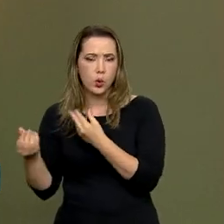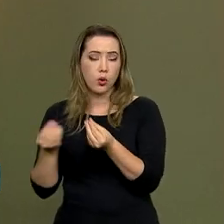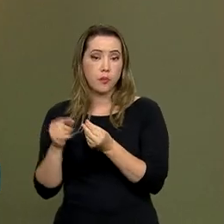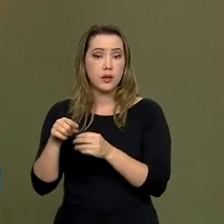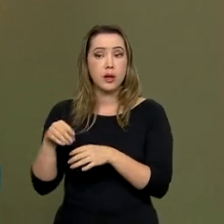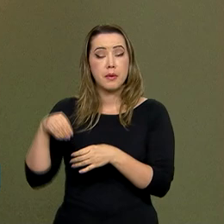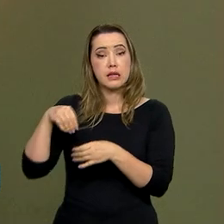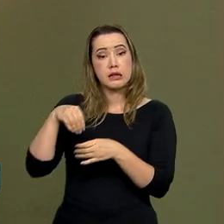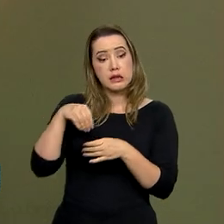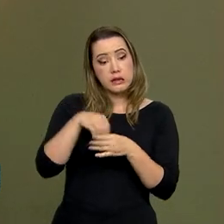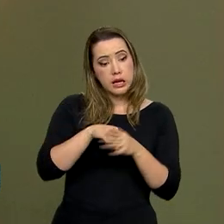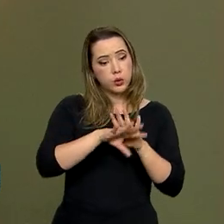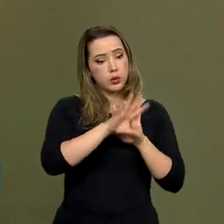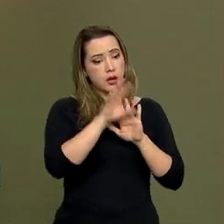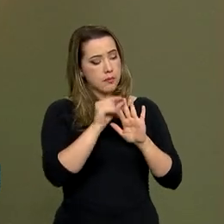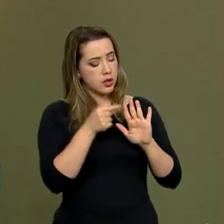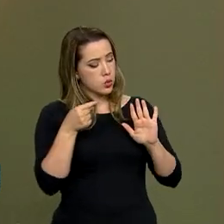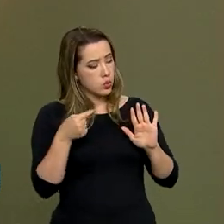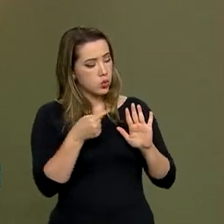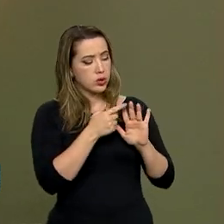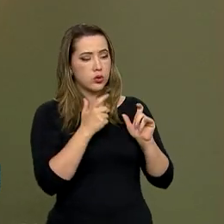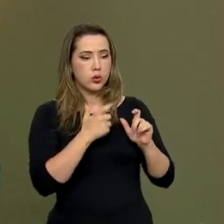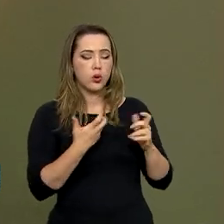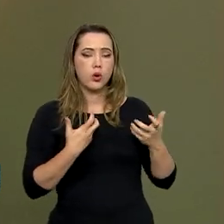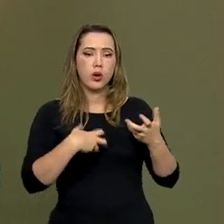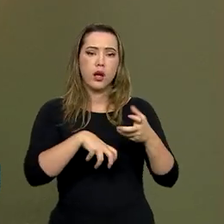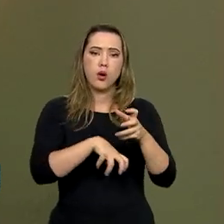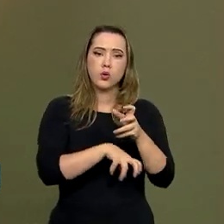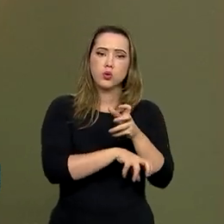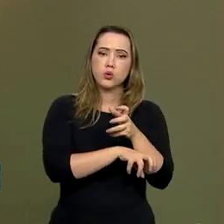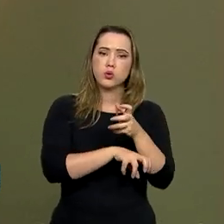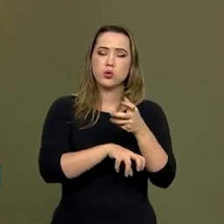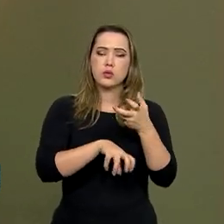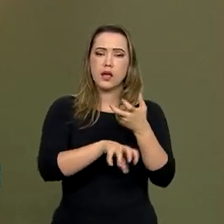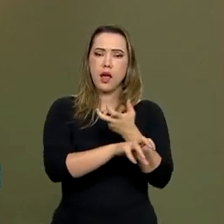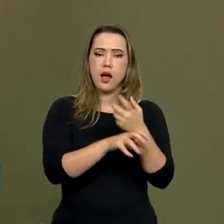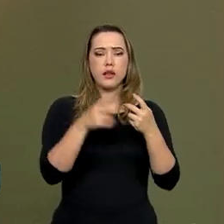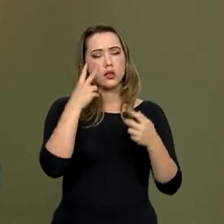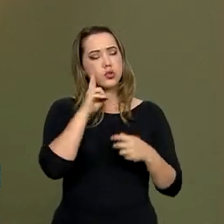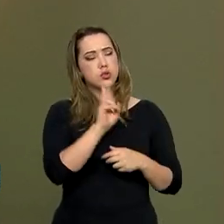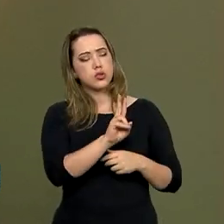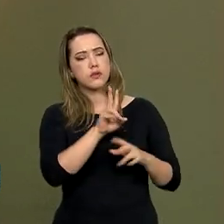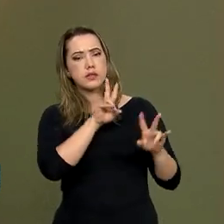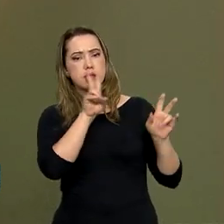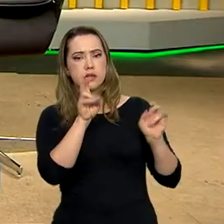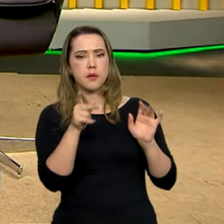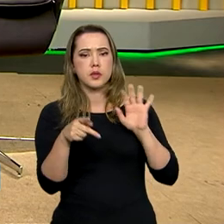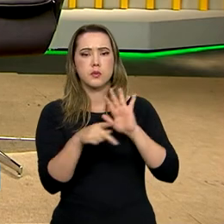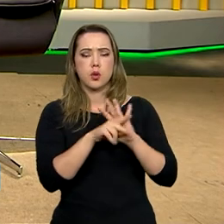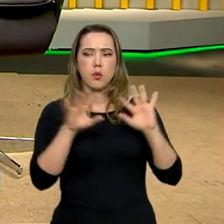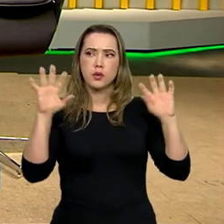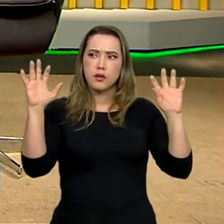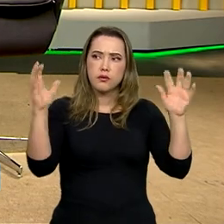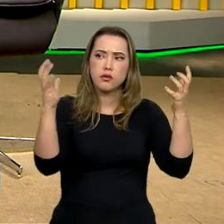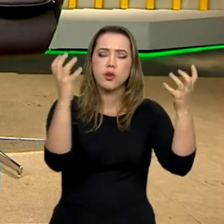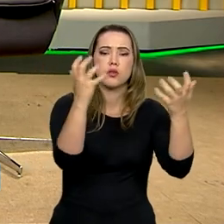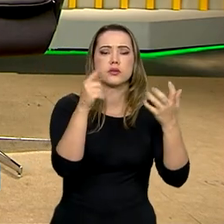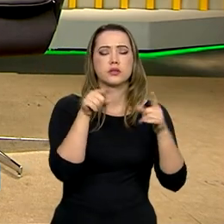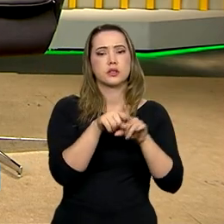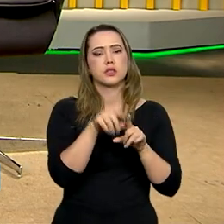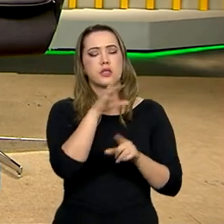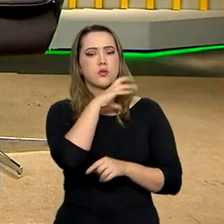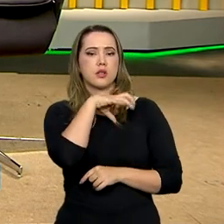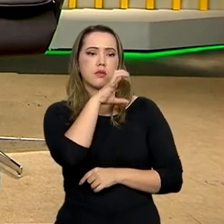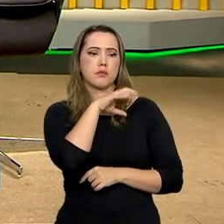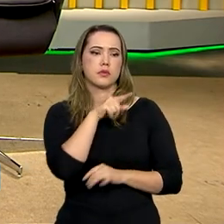que para dentro da Amazônia, para dentro da região do Cerrado, nós olhamos mais para esses aspectos associados à flora, associados à fauna